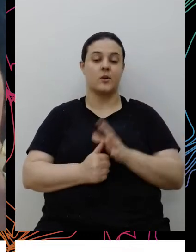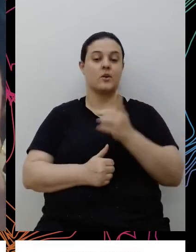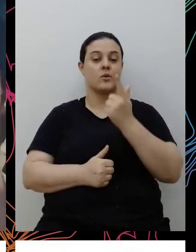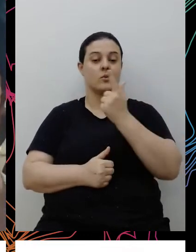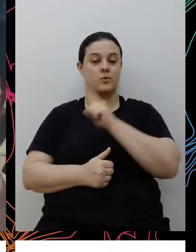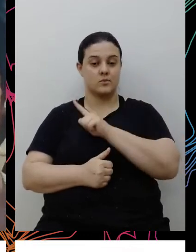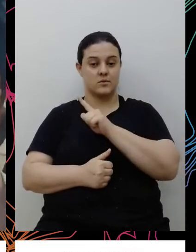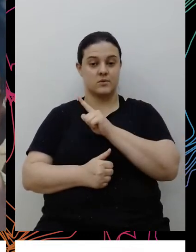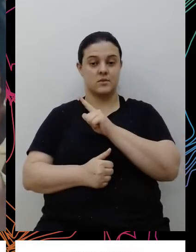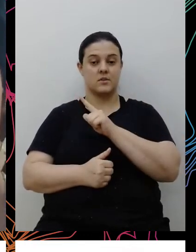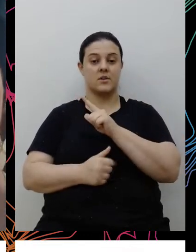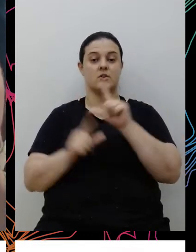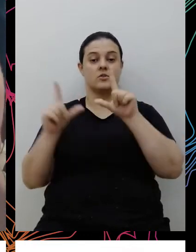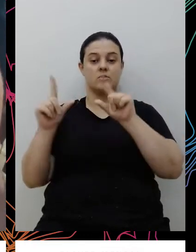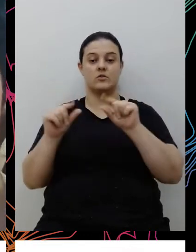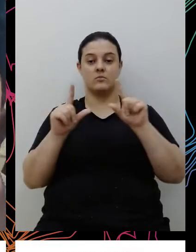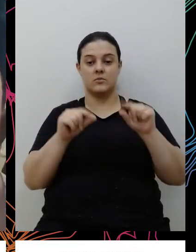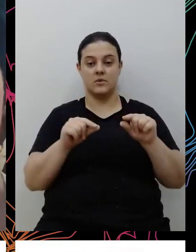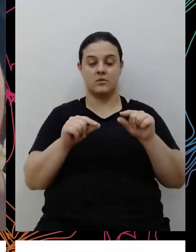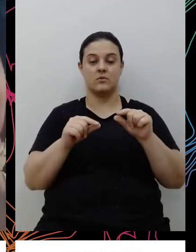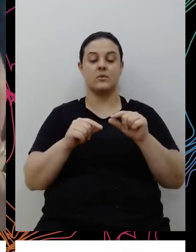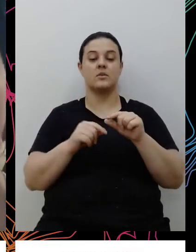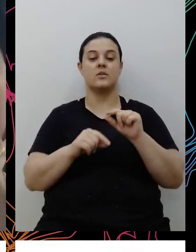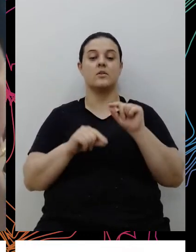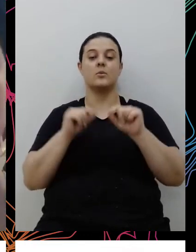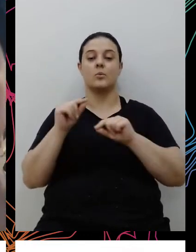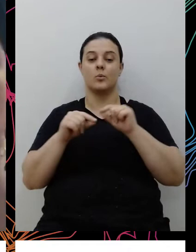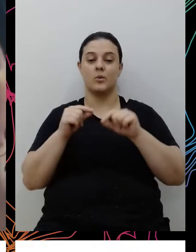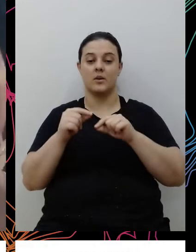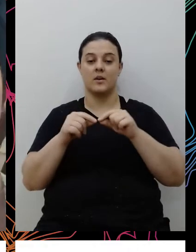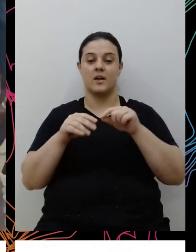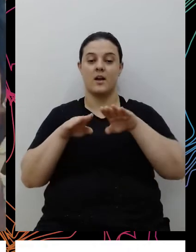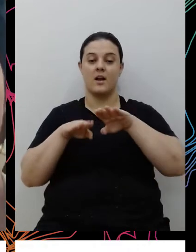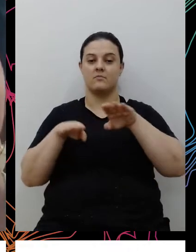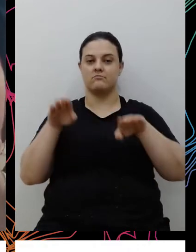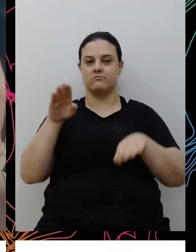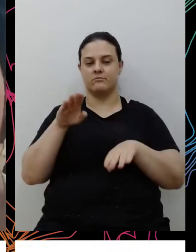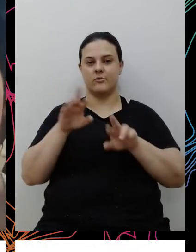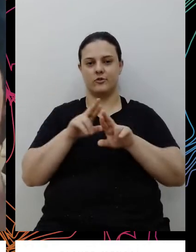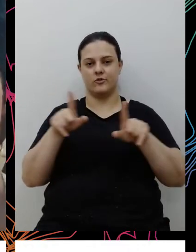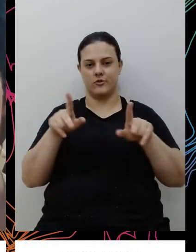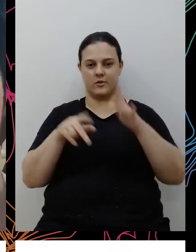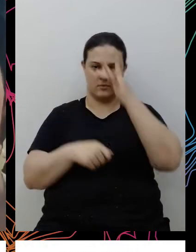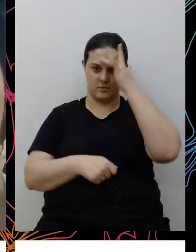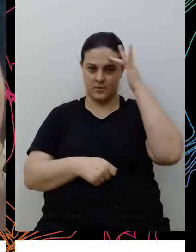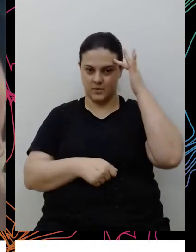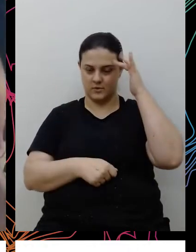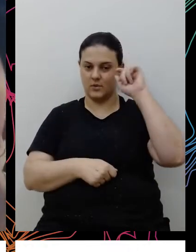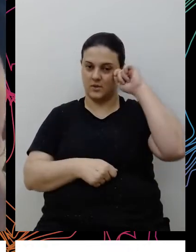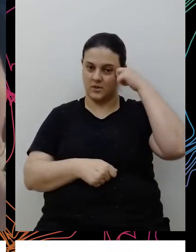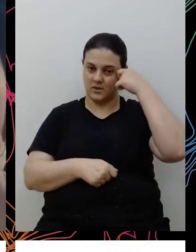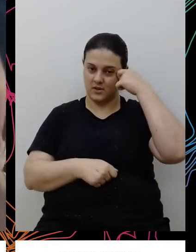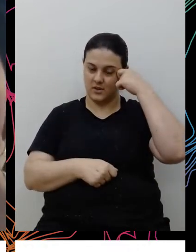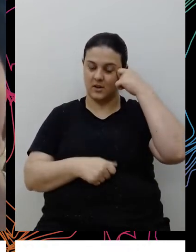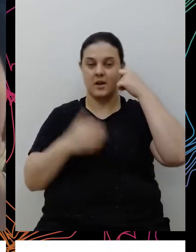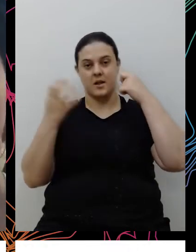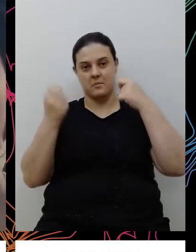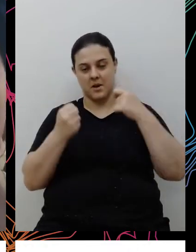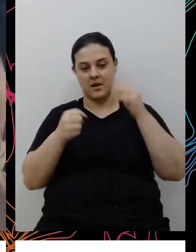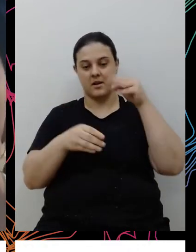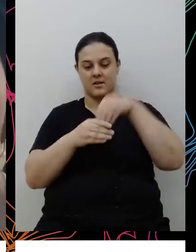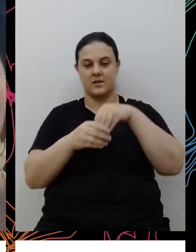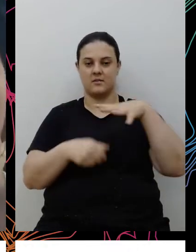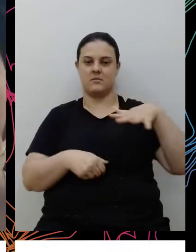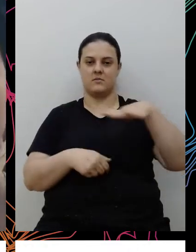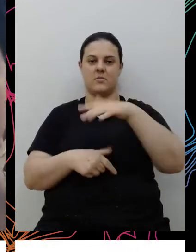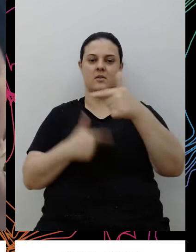diminuir e reduzir aí a disparidade de pessoas negras e pessoas brancas dentro do mercado